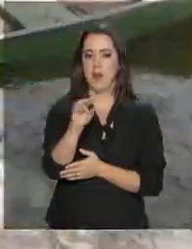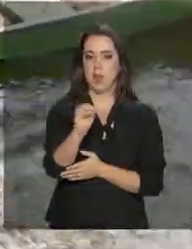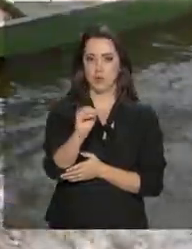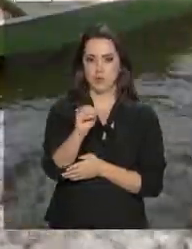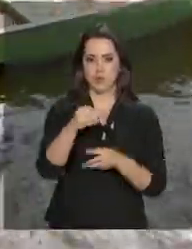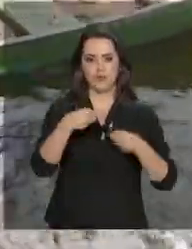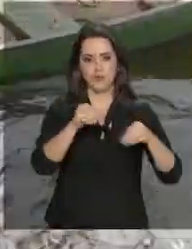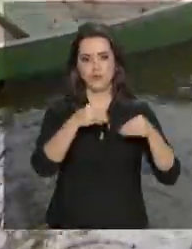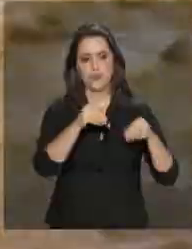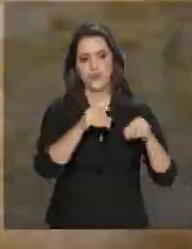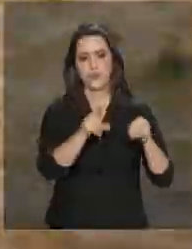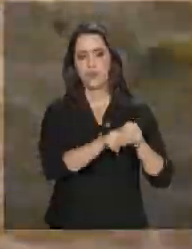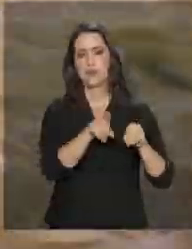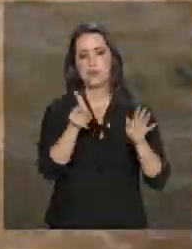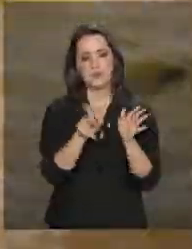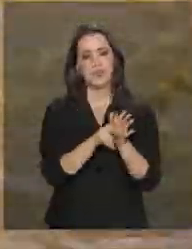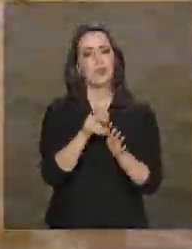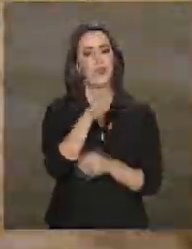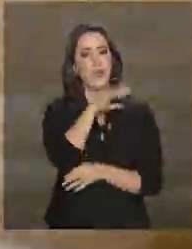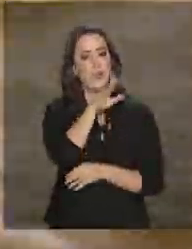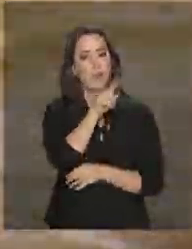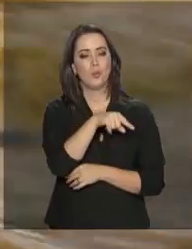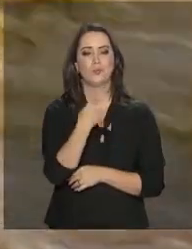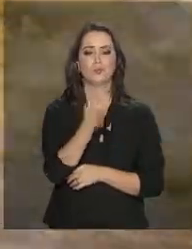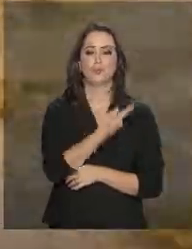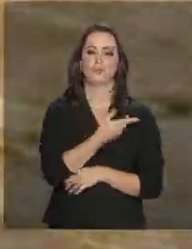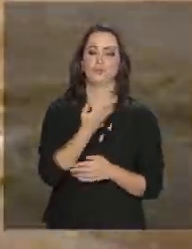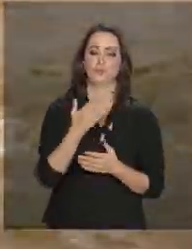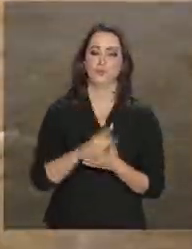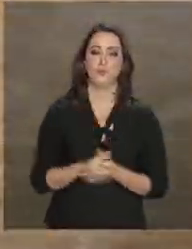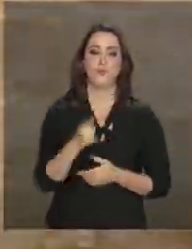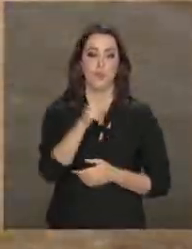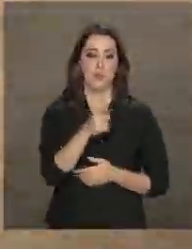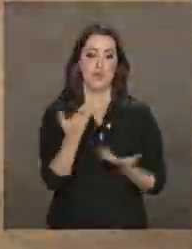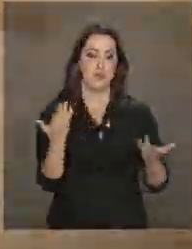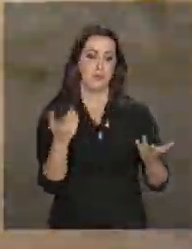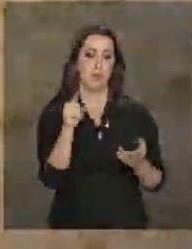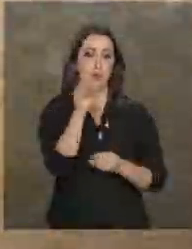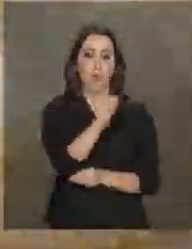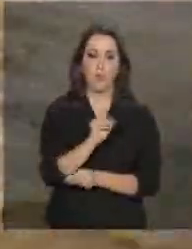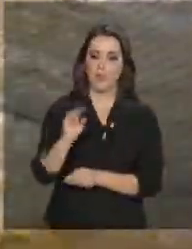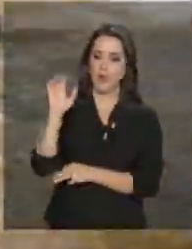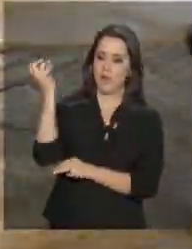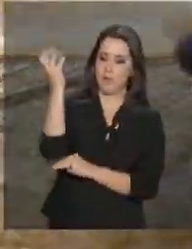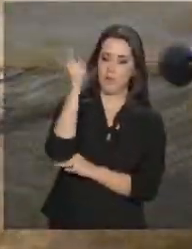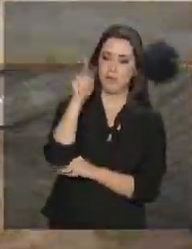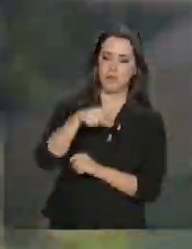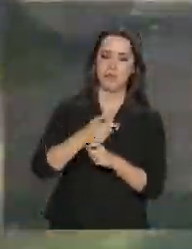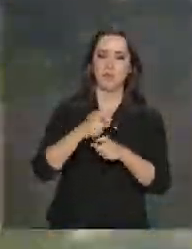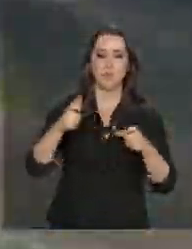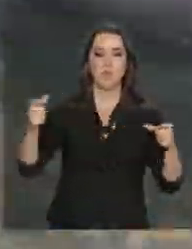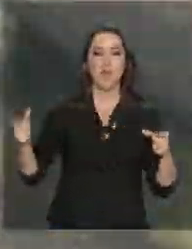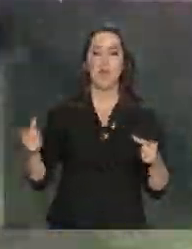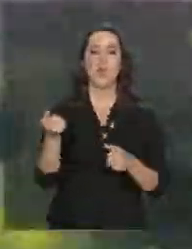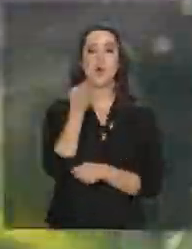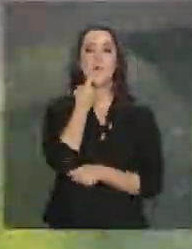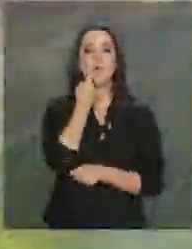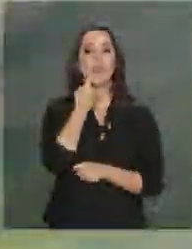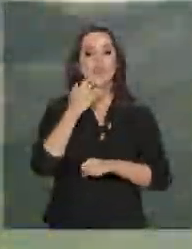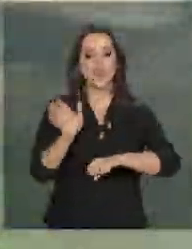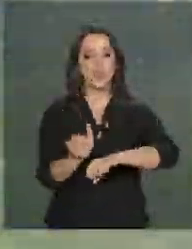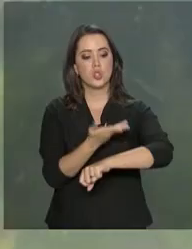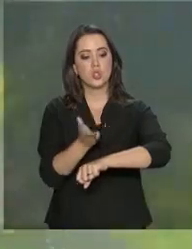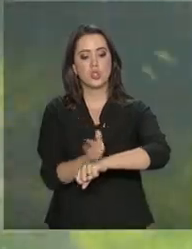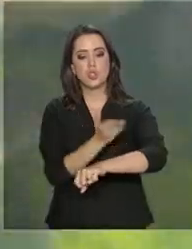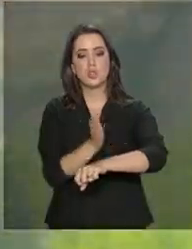pesquisar o manejo comunitário no Amazonas e criar um modelo de preservação do maior peixe de escamas do